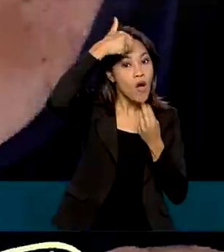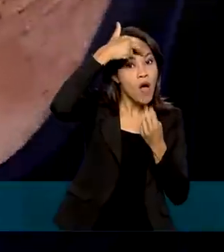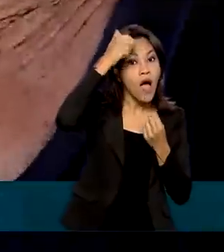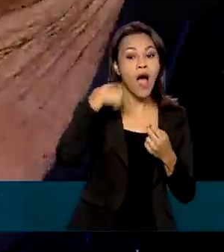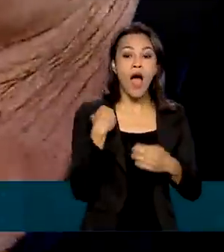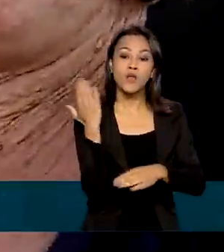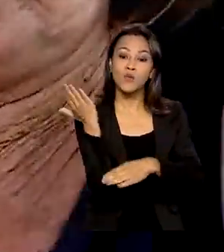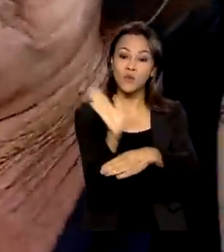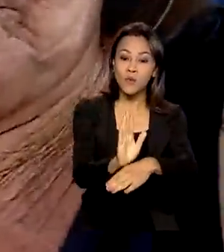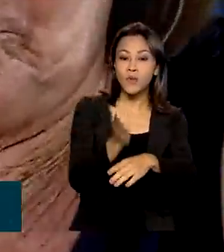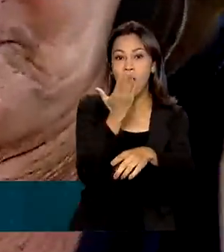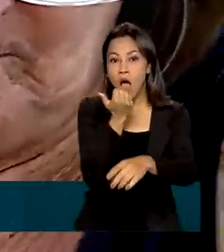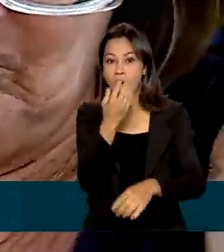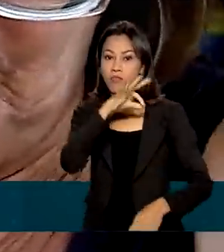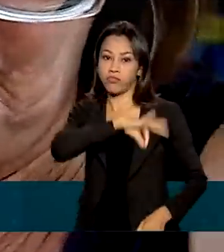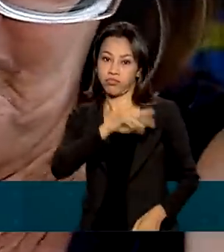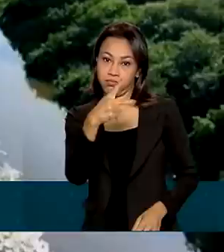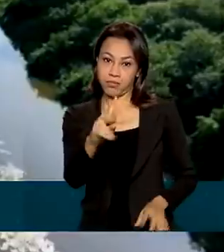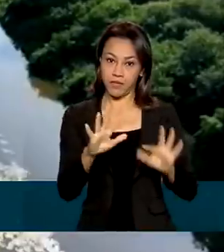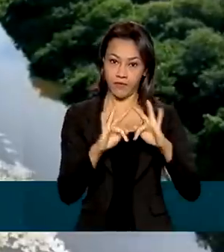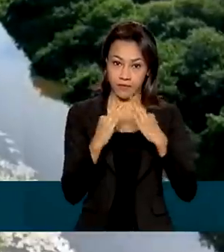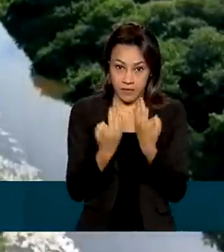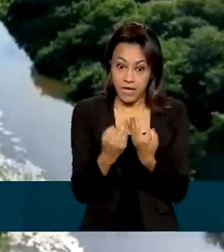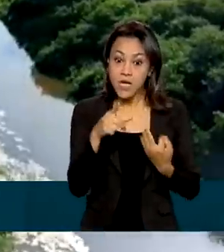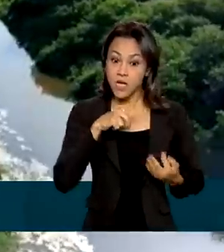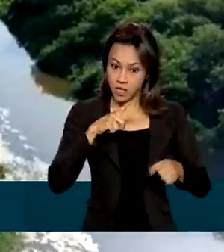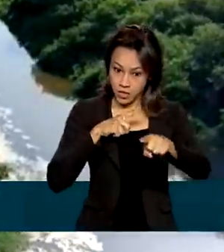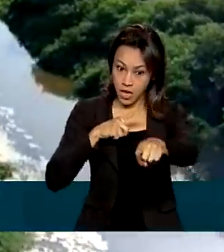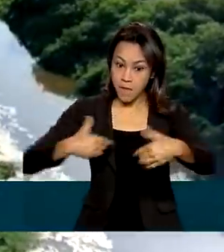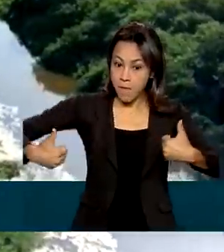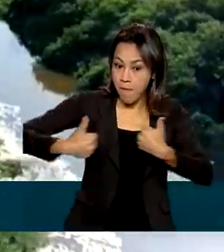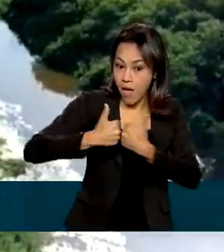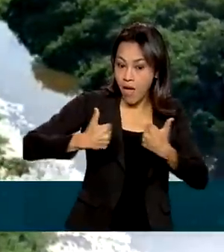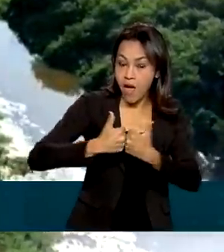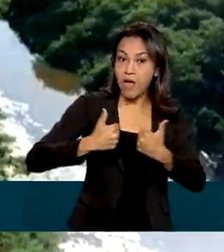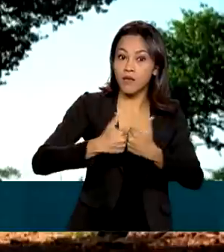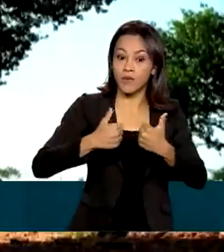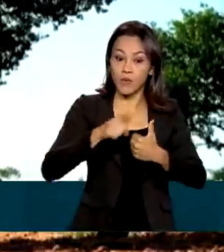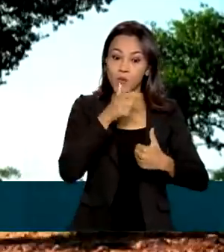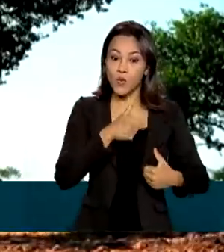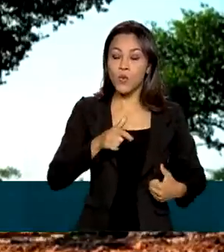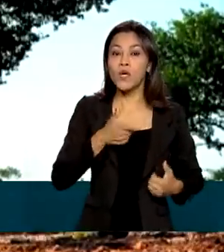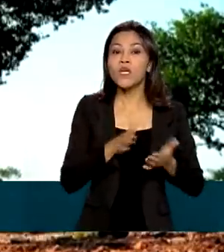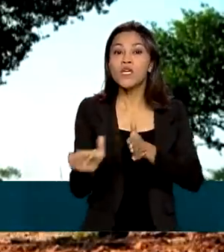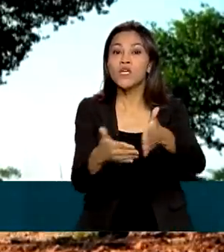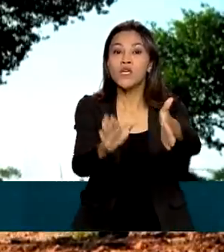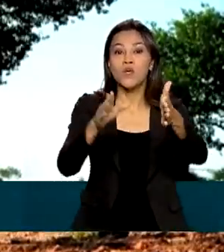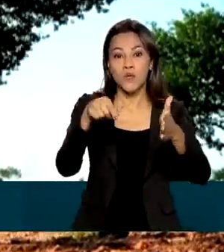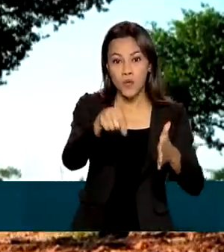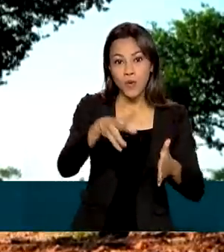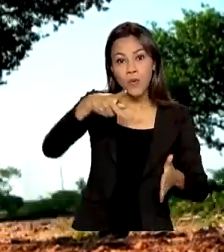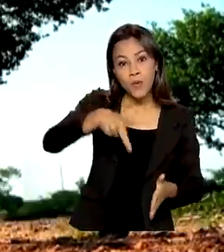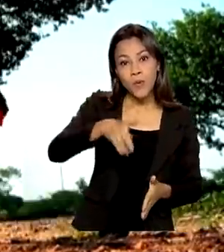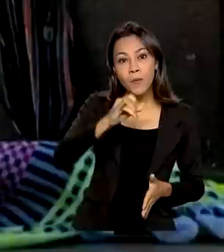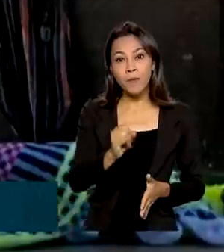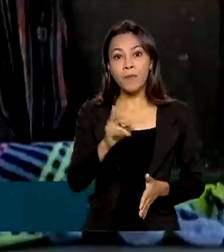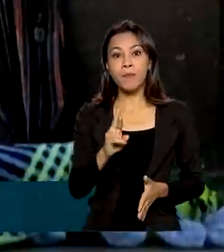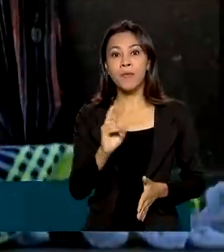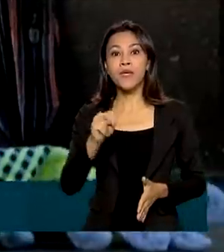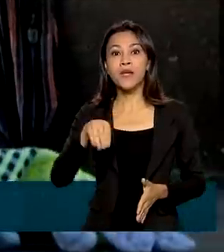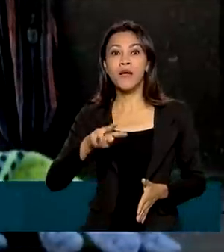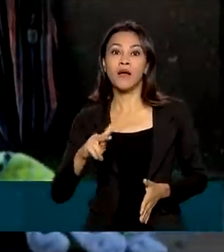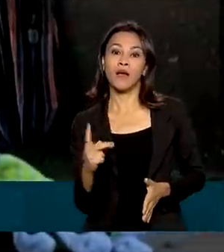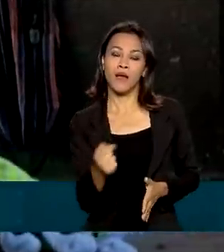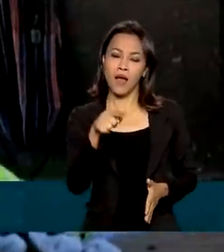e dona Marli. Eles têm uma propriedade às margens do Rio Piranhas, no Sertão do Rio Grande do Norte. Apesar